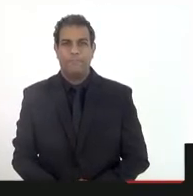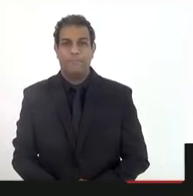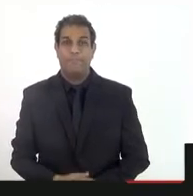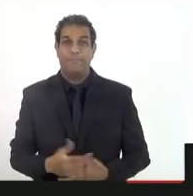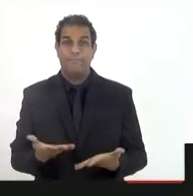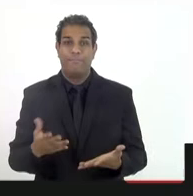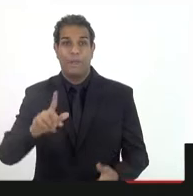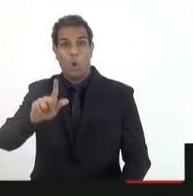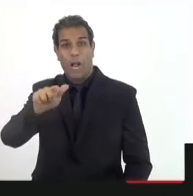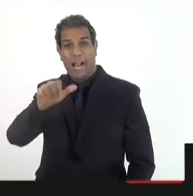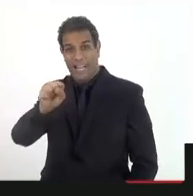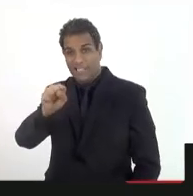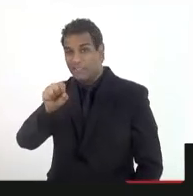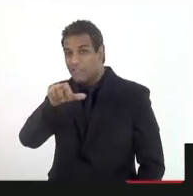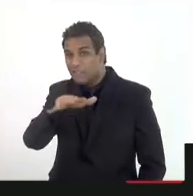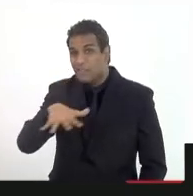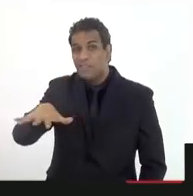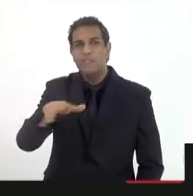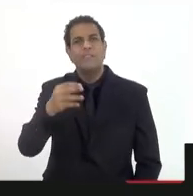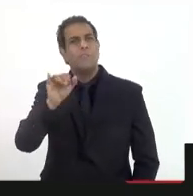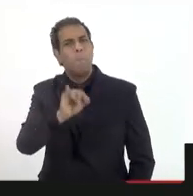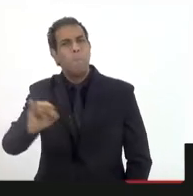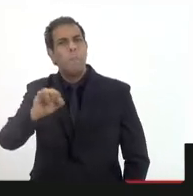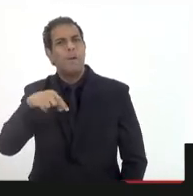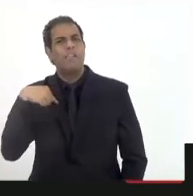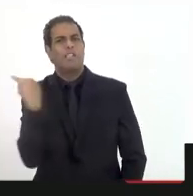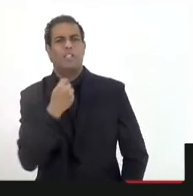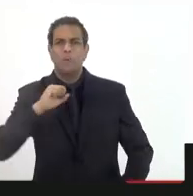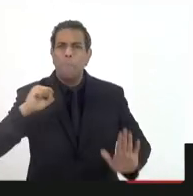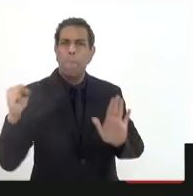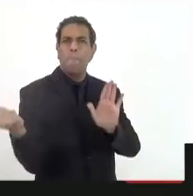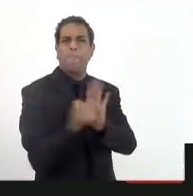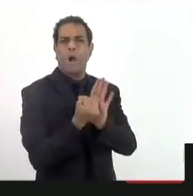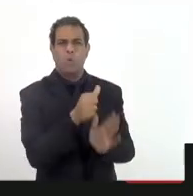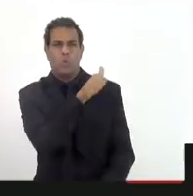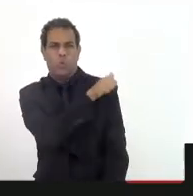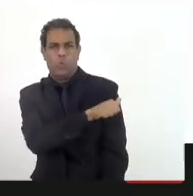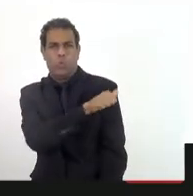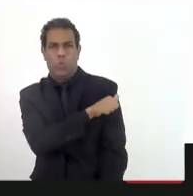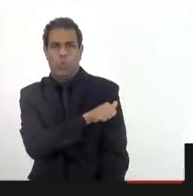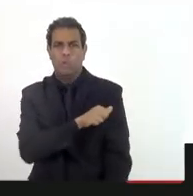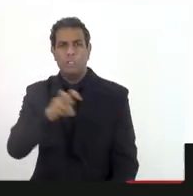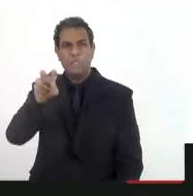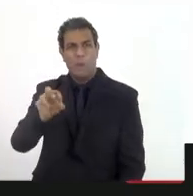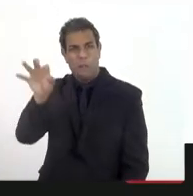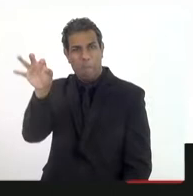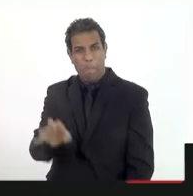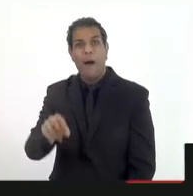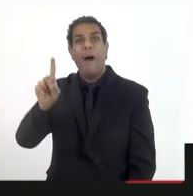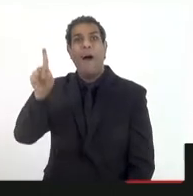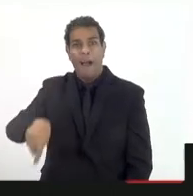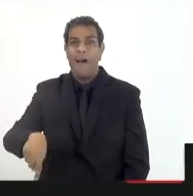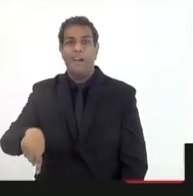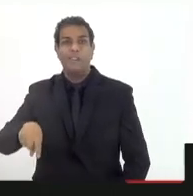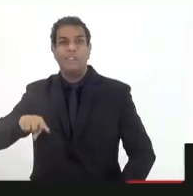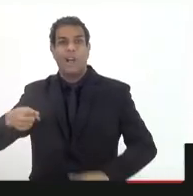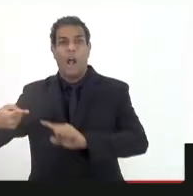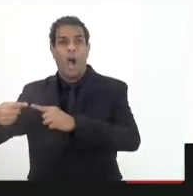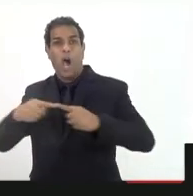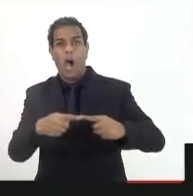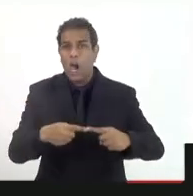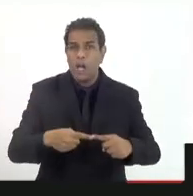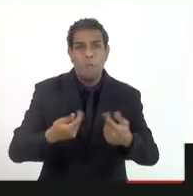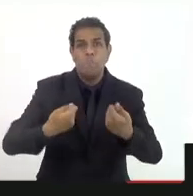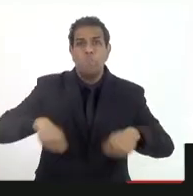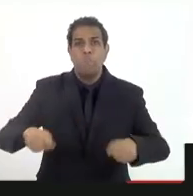O gás natural, que pode ser uma coisa muito importante para nós, hoje, 50% já é reinjetado, o que não tem